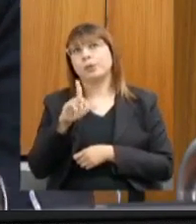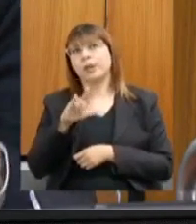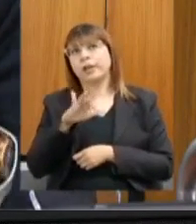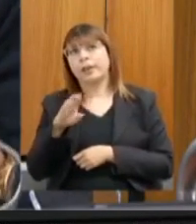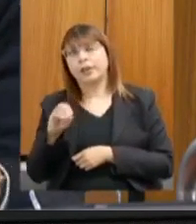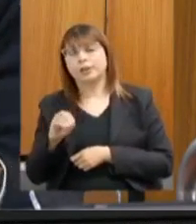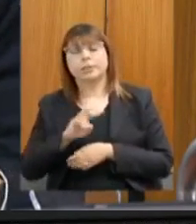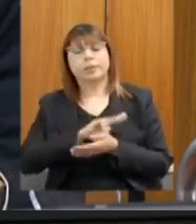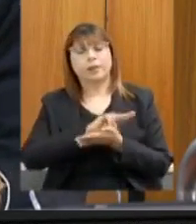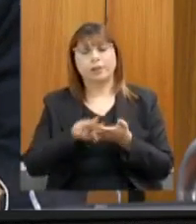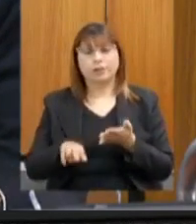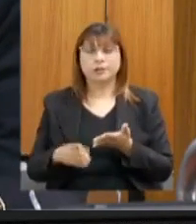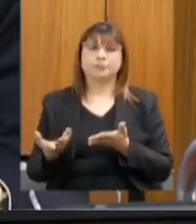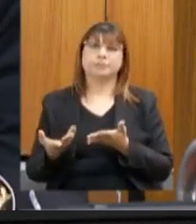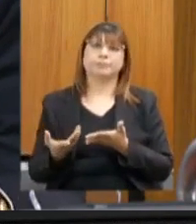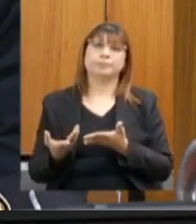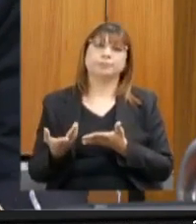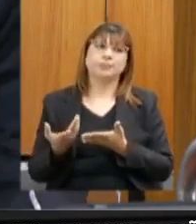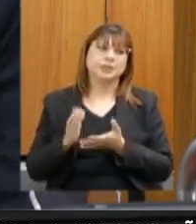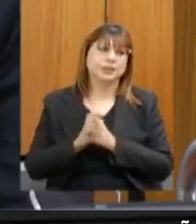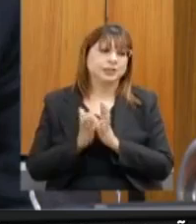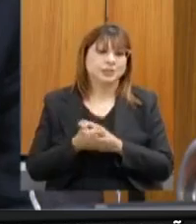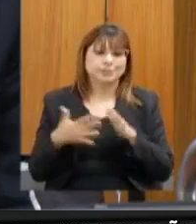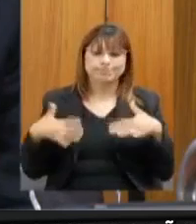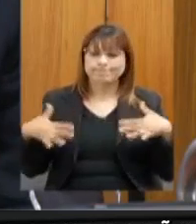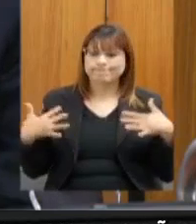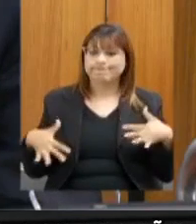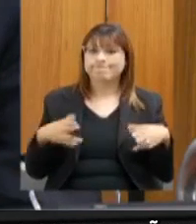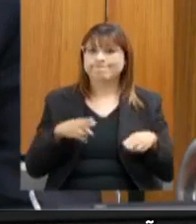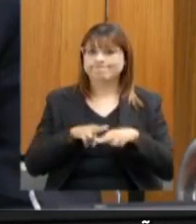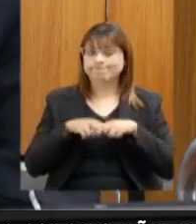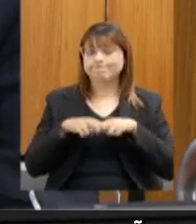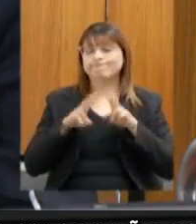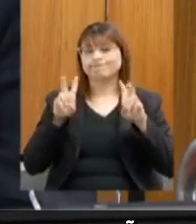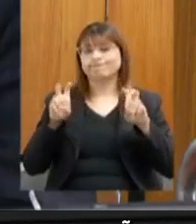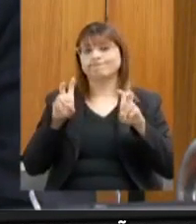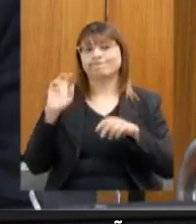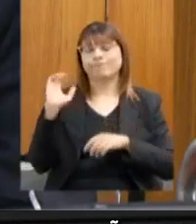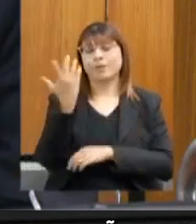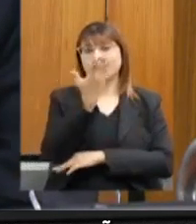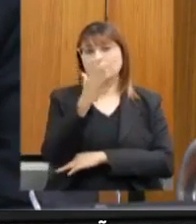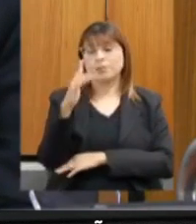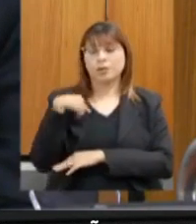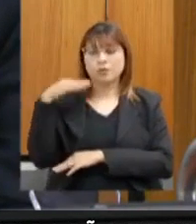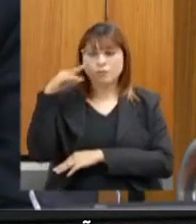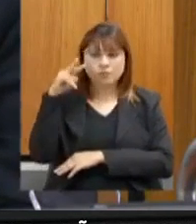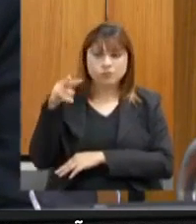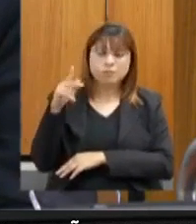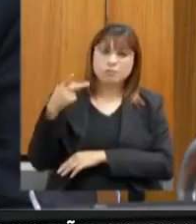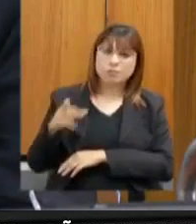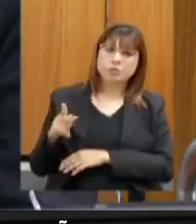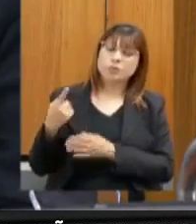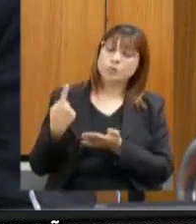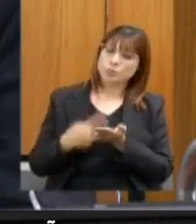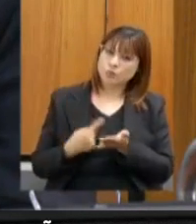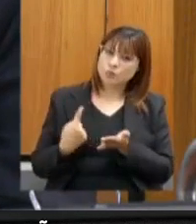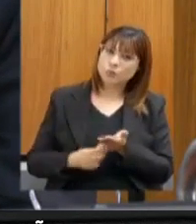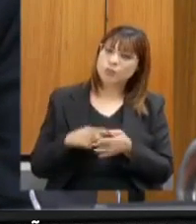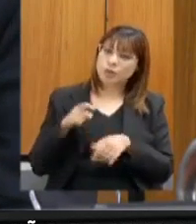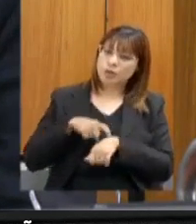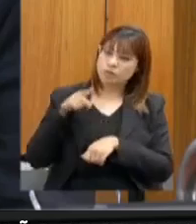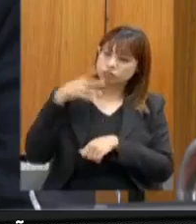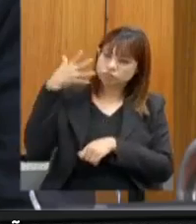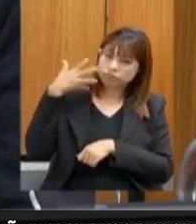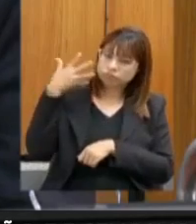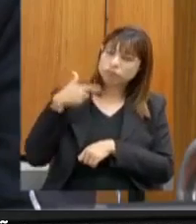vários deles aflitos com a questão ambiental. E eu vi na apresentação da senhora o seu compromisso, a